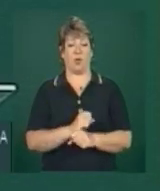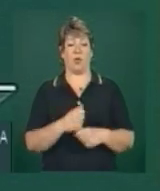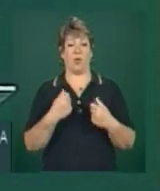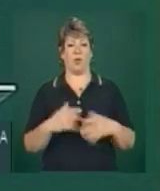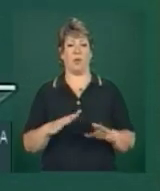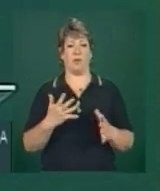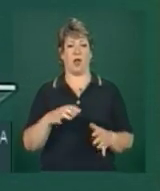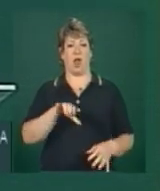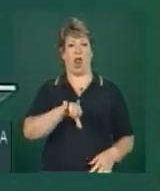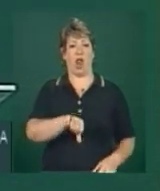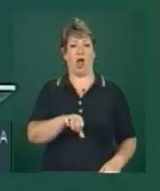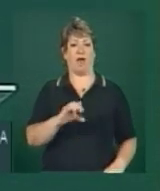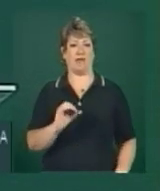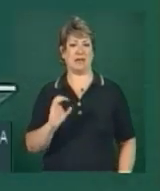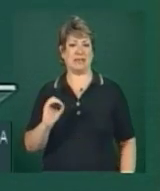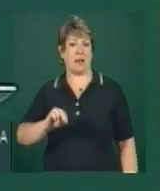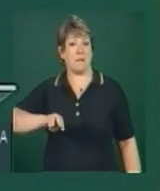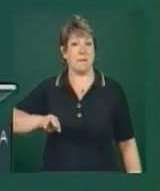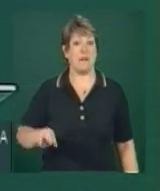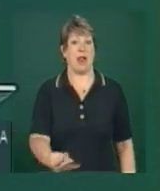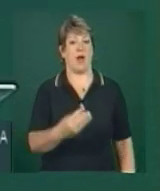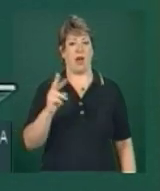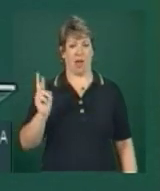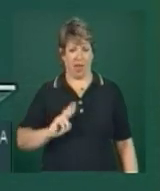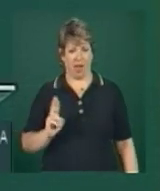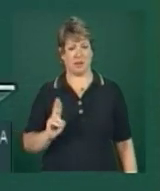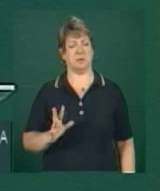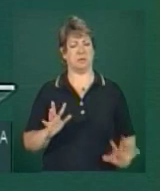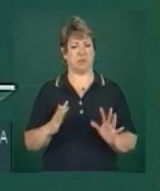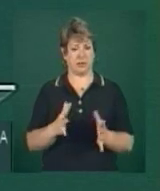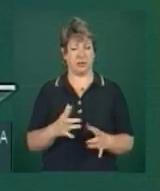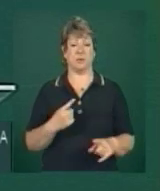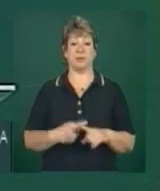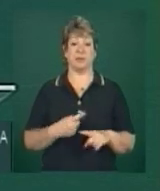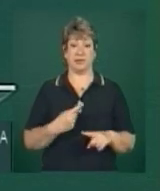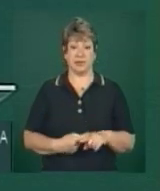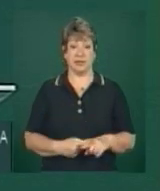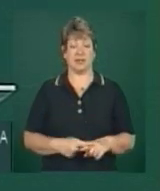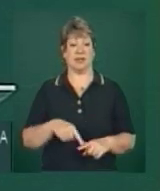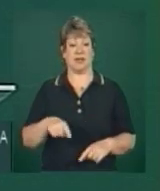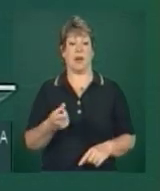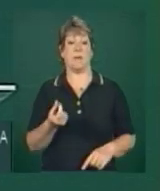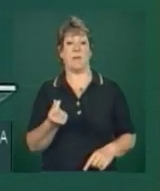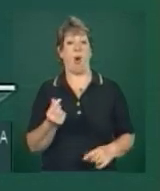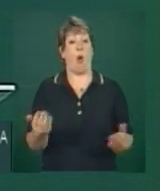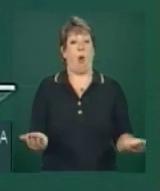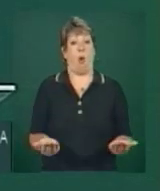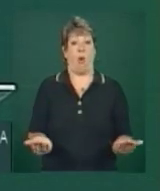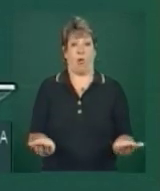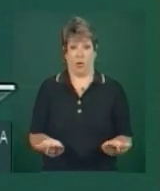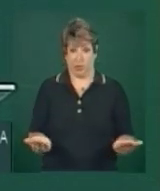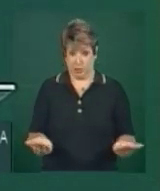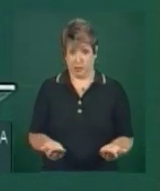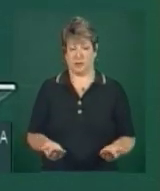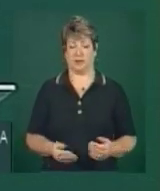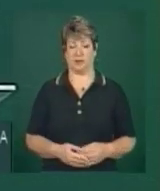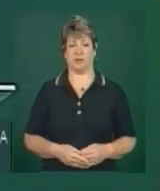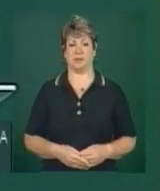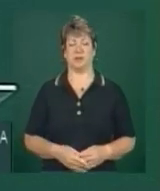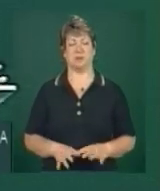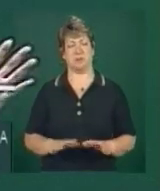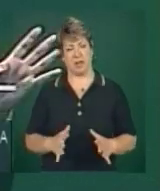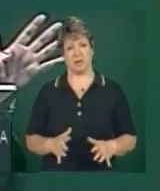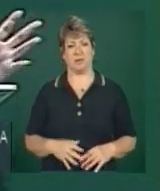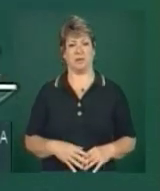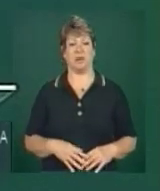900 milhões de reais, estimado porque é a preços de hoje e vai permitir a